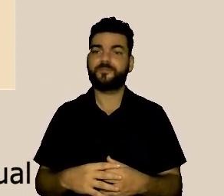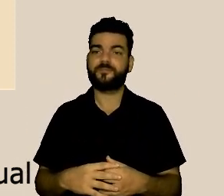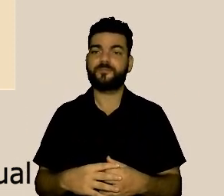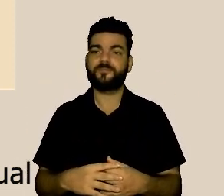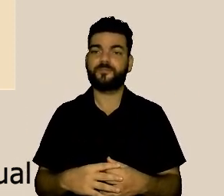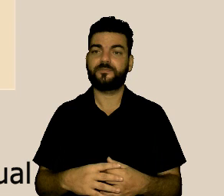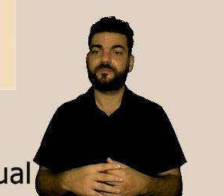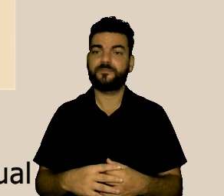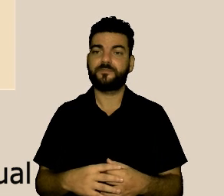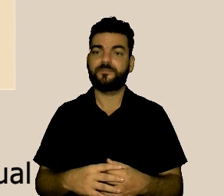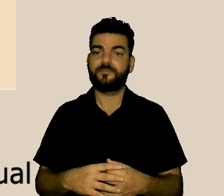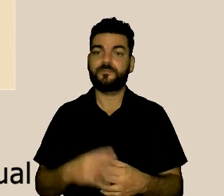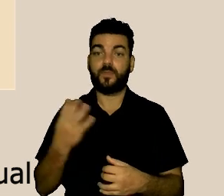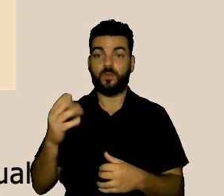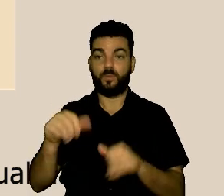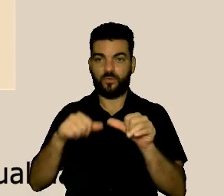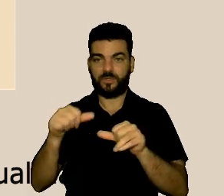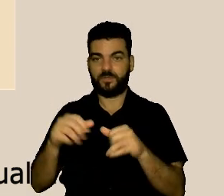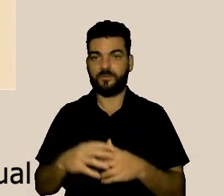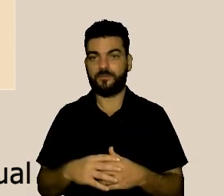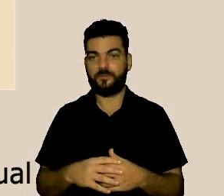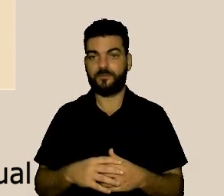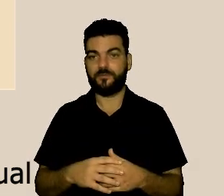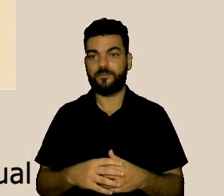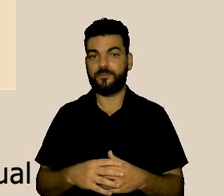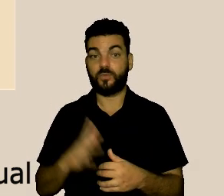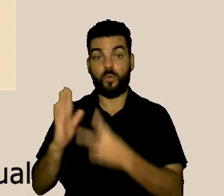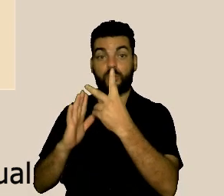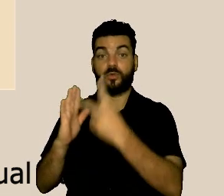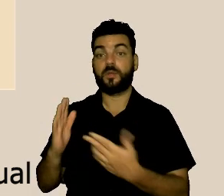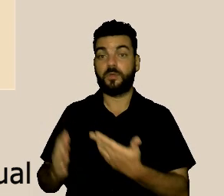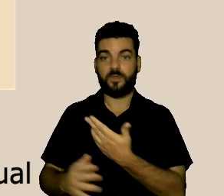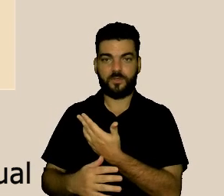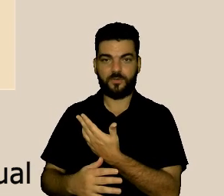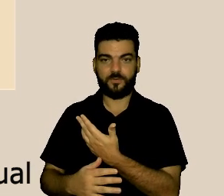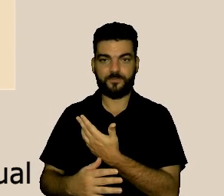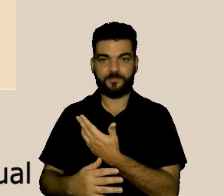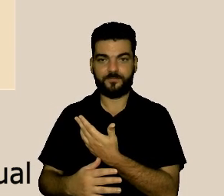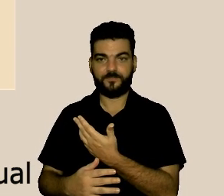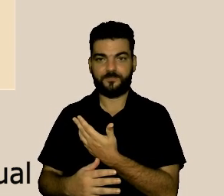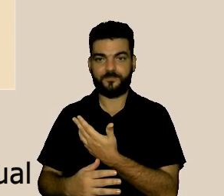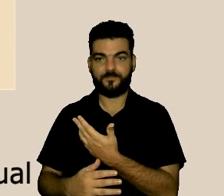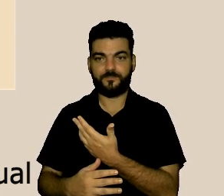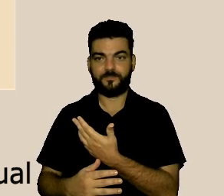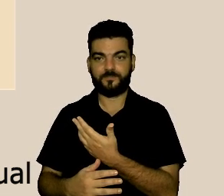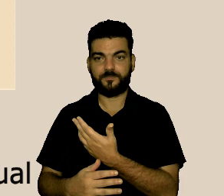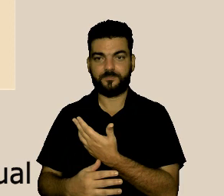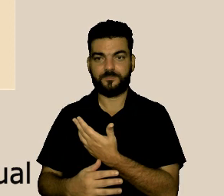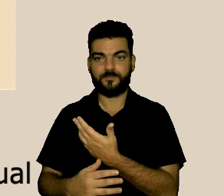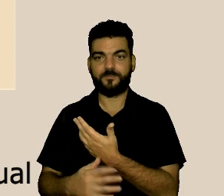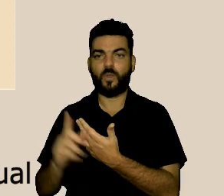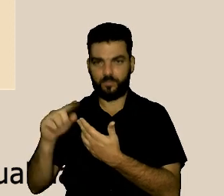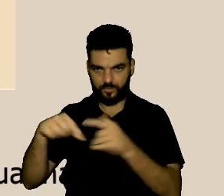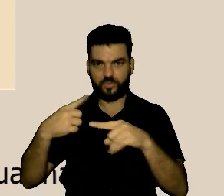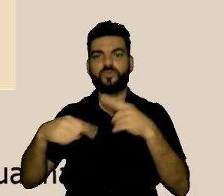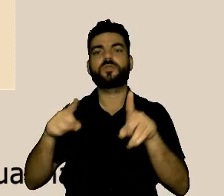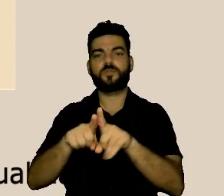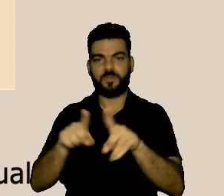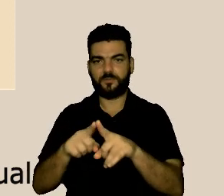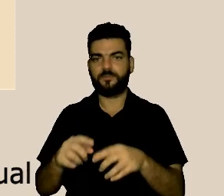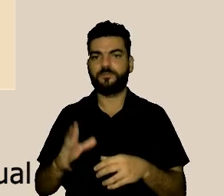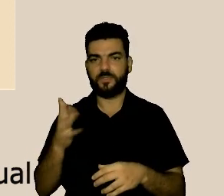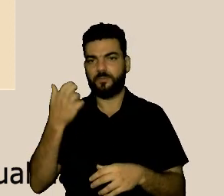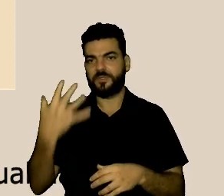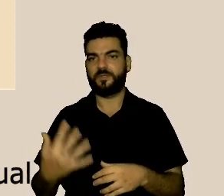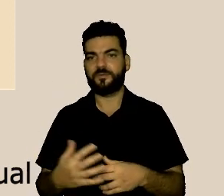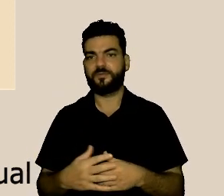Mari o programa o vivamente que a gente pode passar essa Mari porque eu já fui